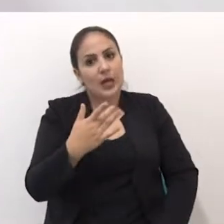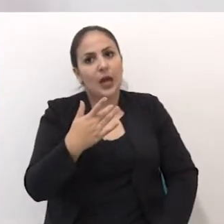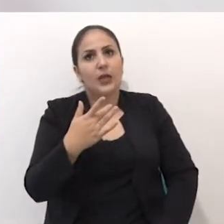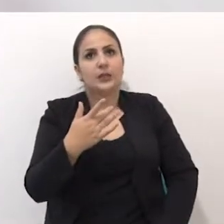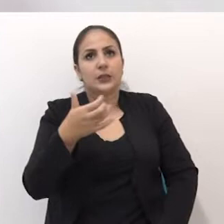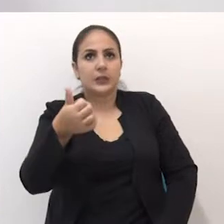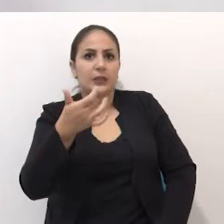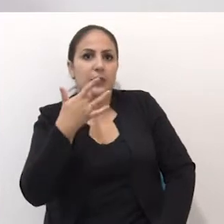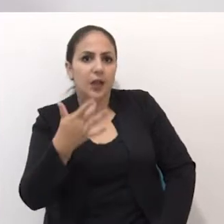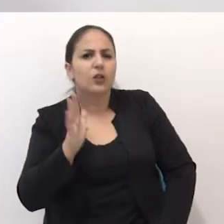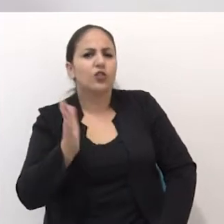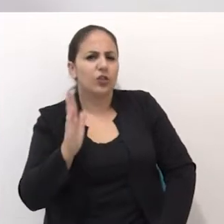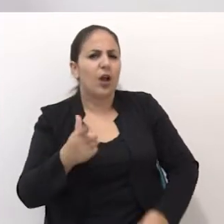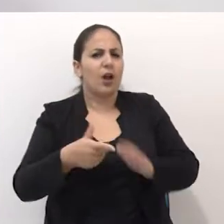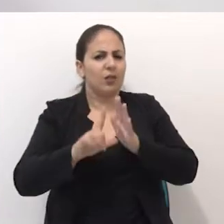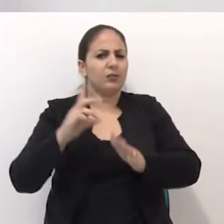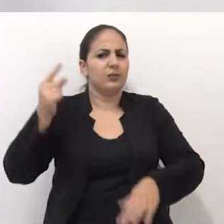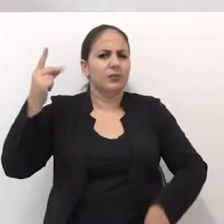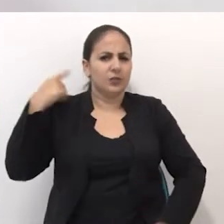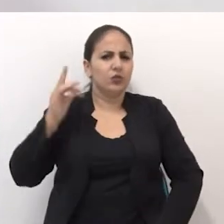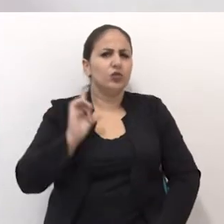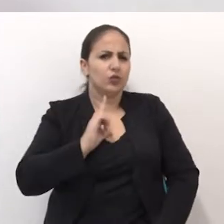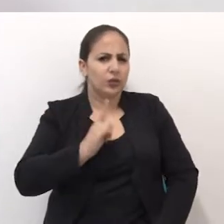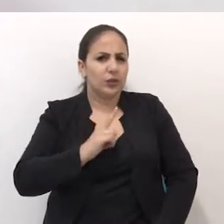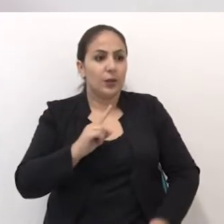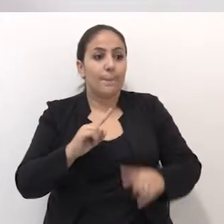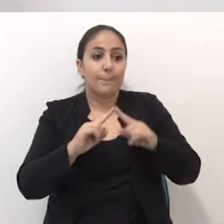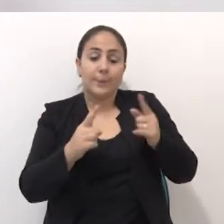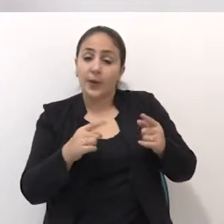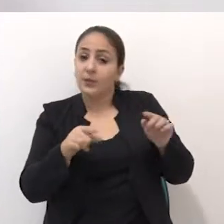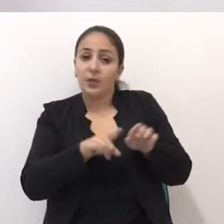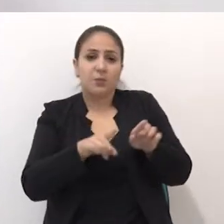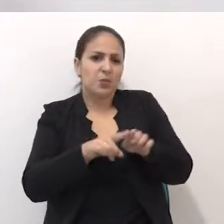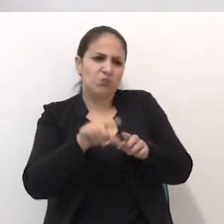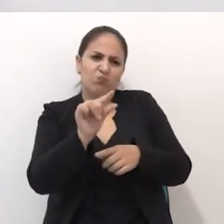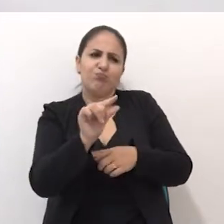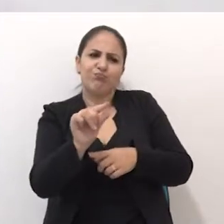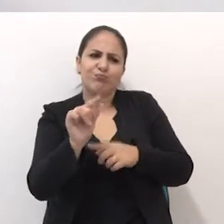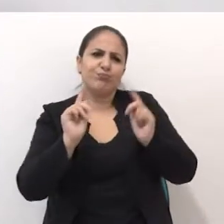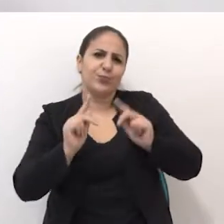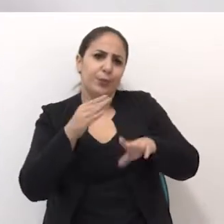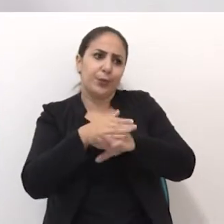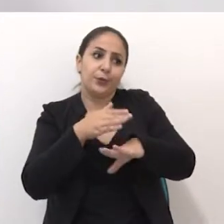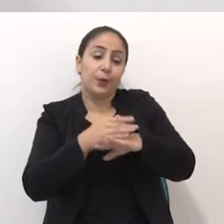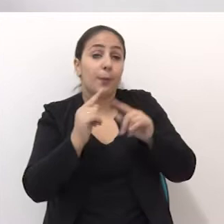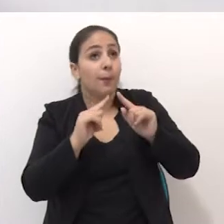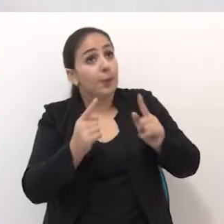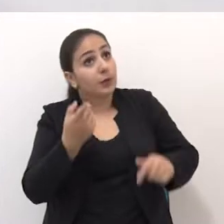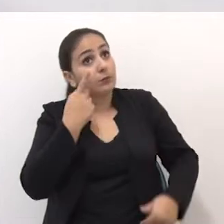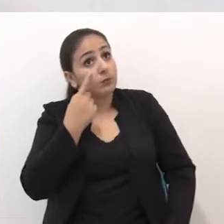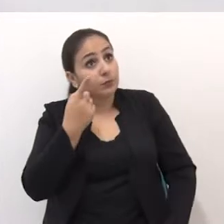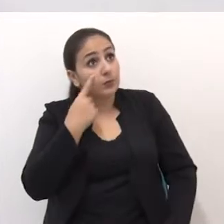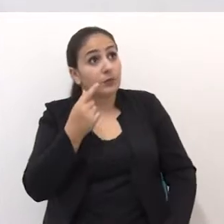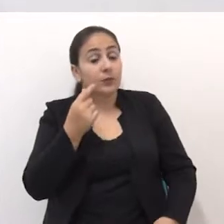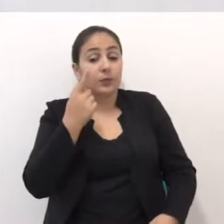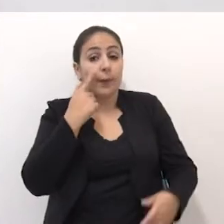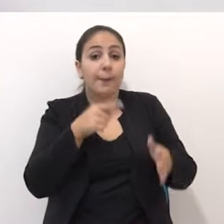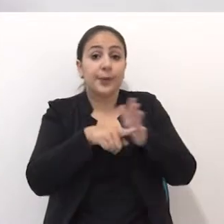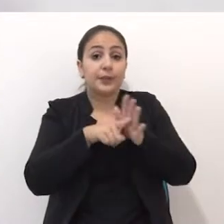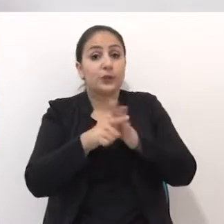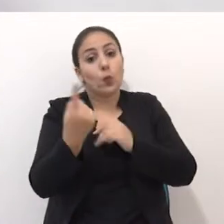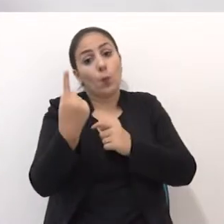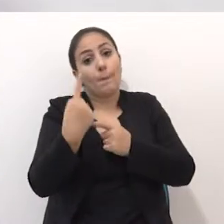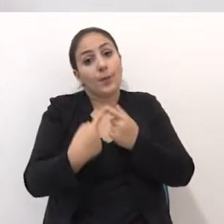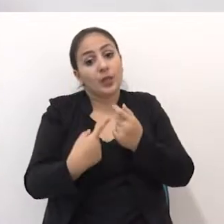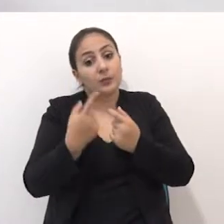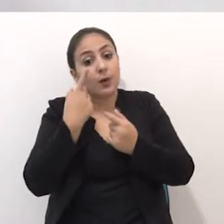foi. Anteriormente já tinha aqui na casa e também não tinha muita participação. Mas não se descarta a gente fazer um piloto de um mês